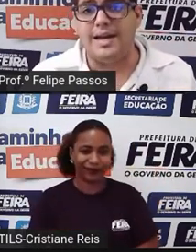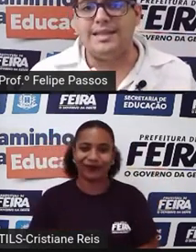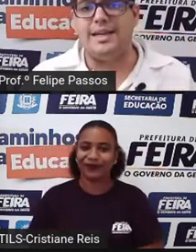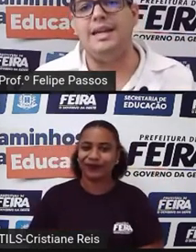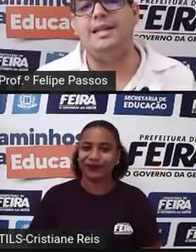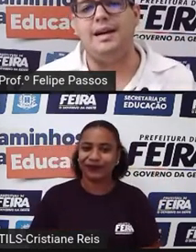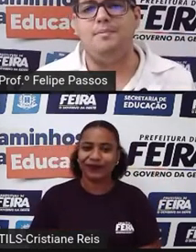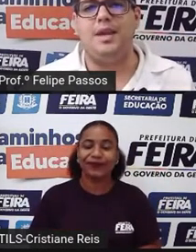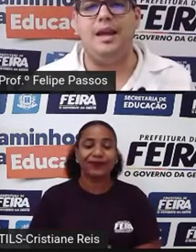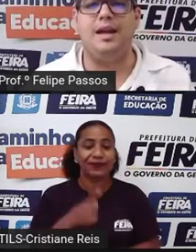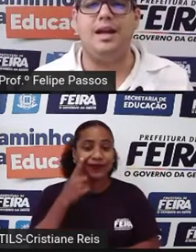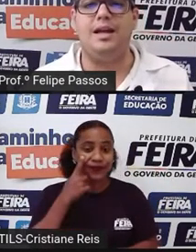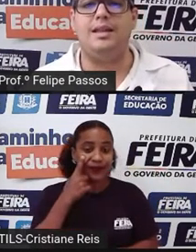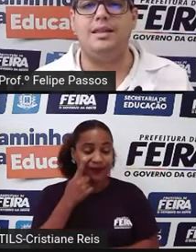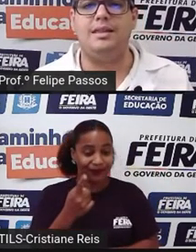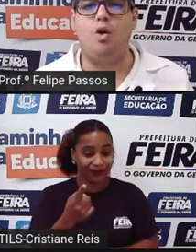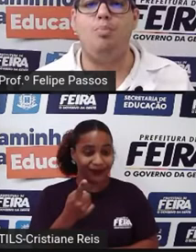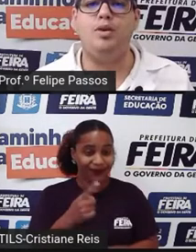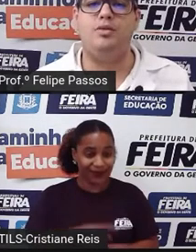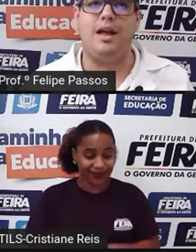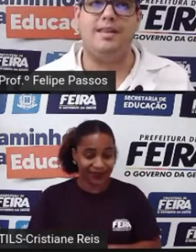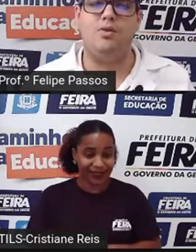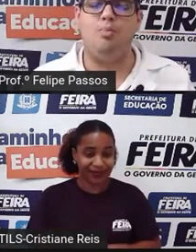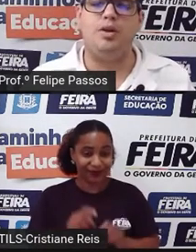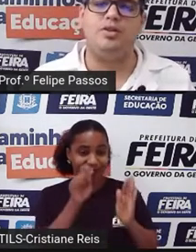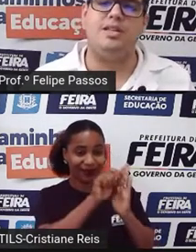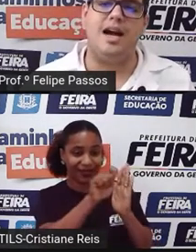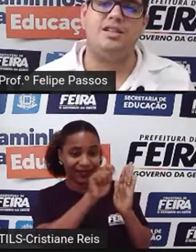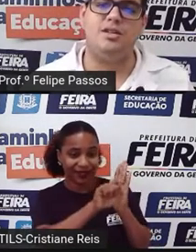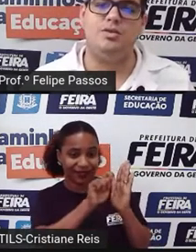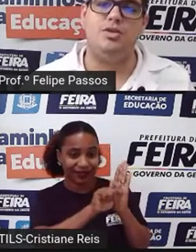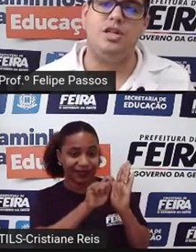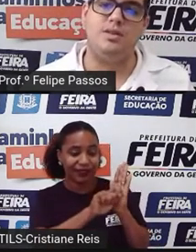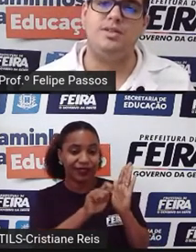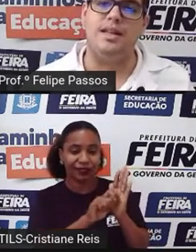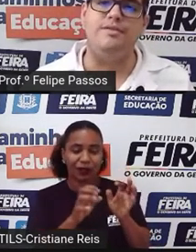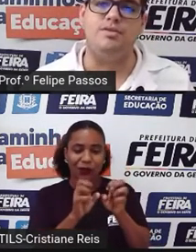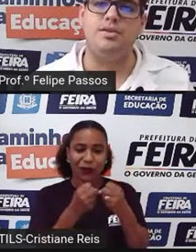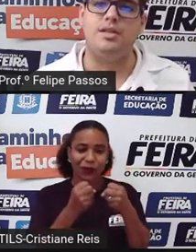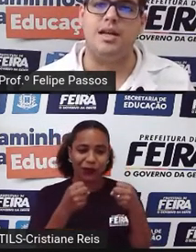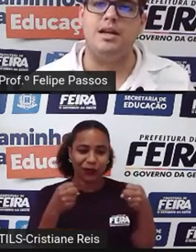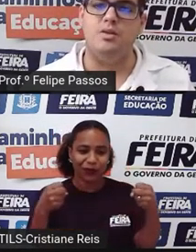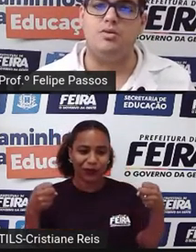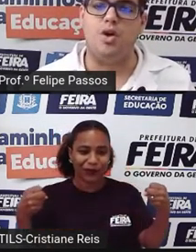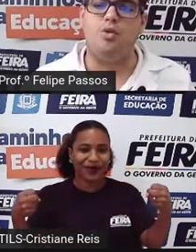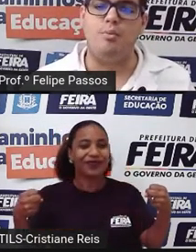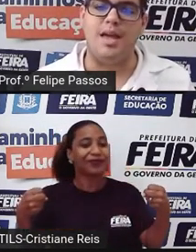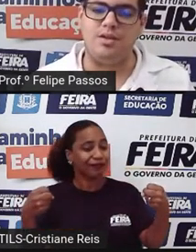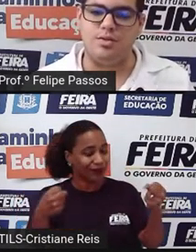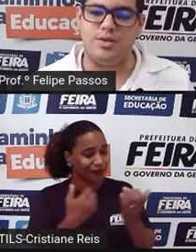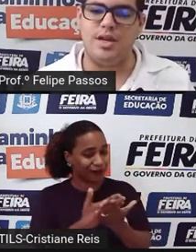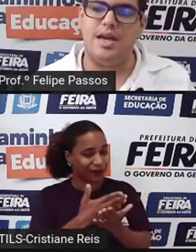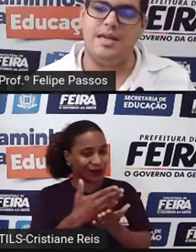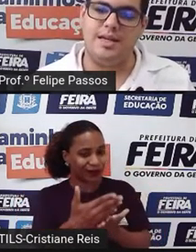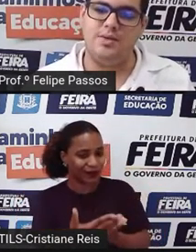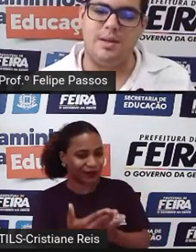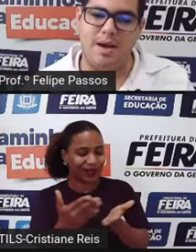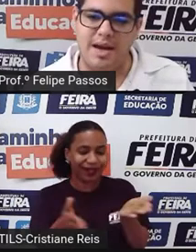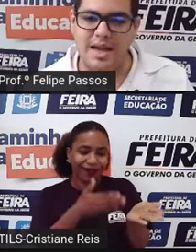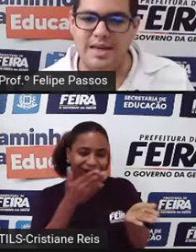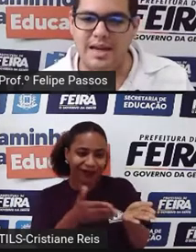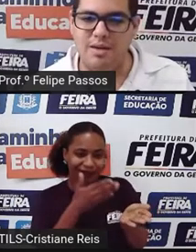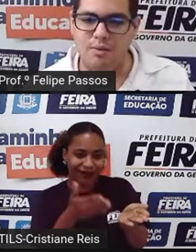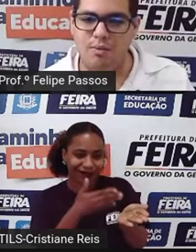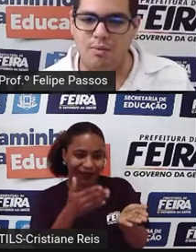escrita, ela deu a oportunidade de surgirem os livros, né? Os documentos. E aqui eu